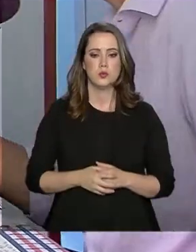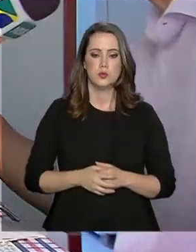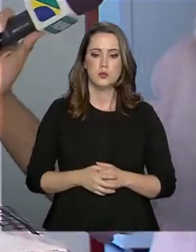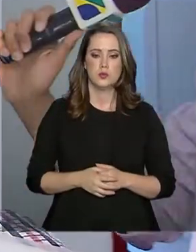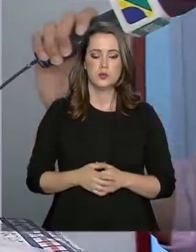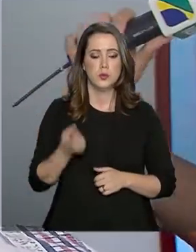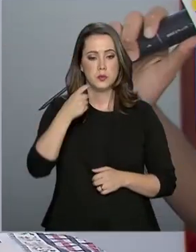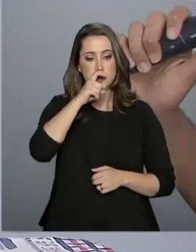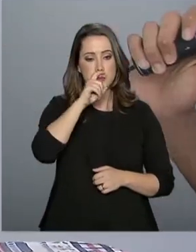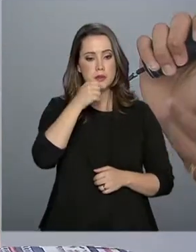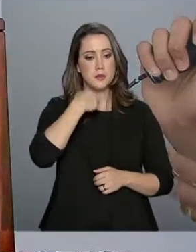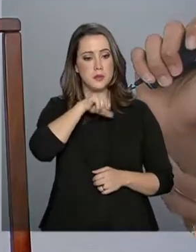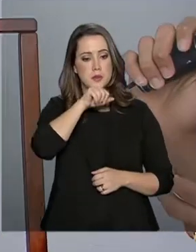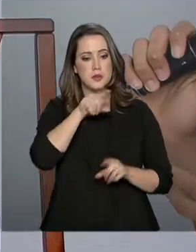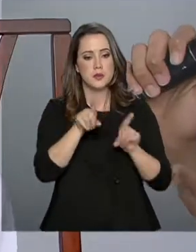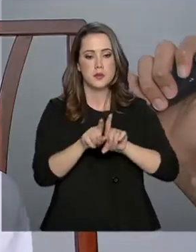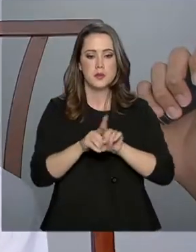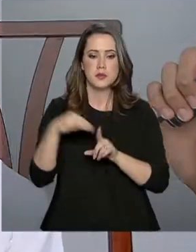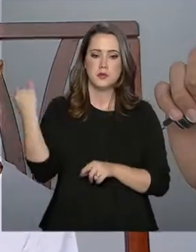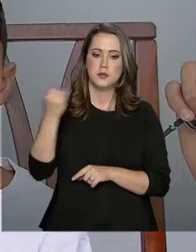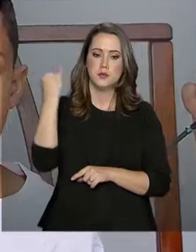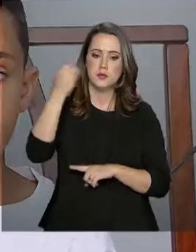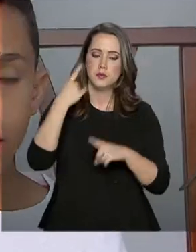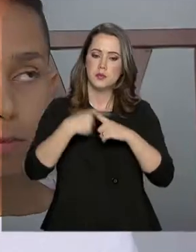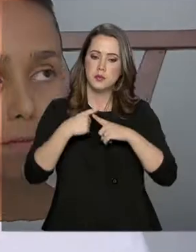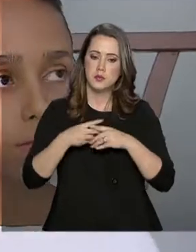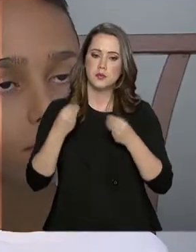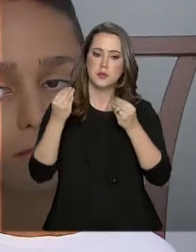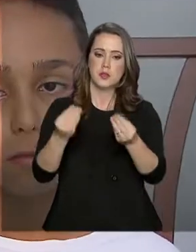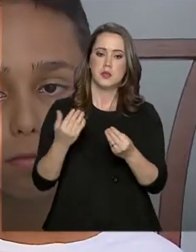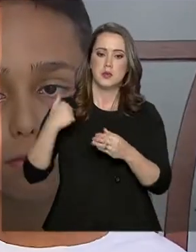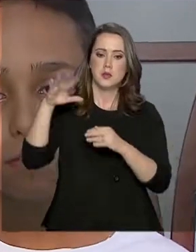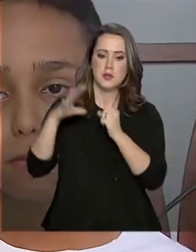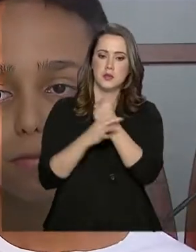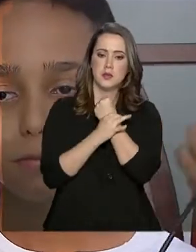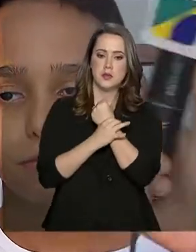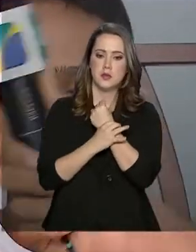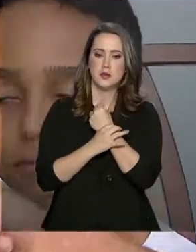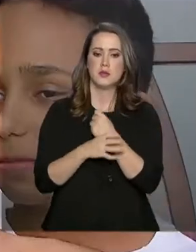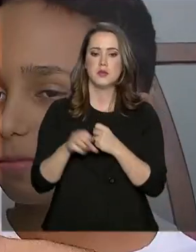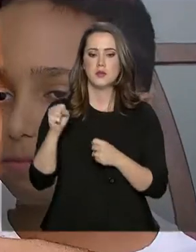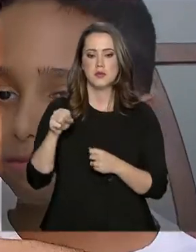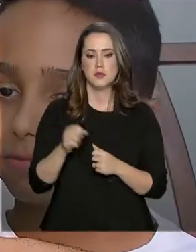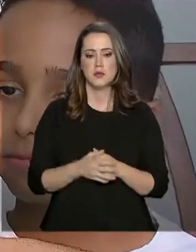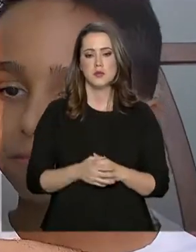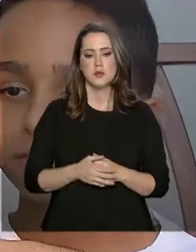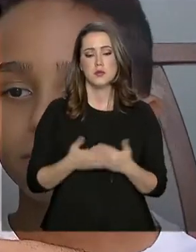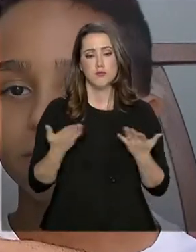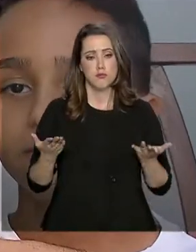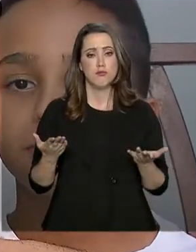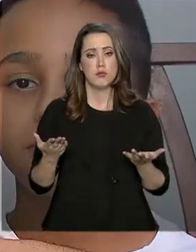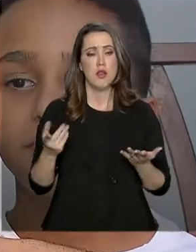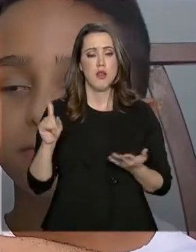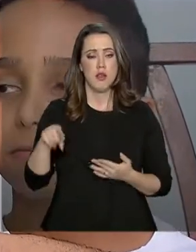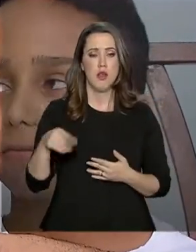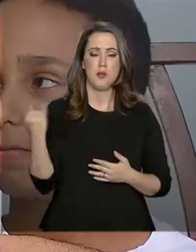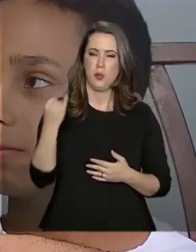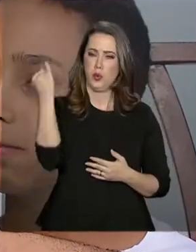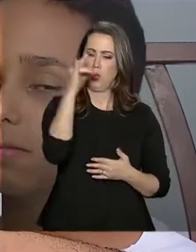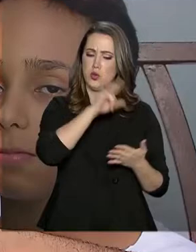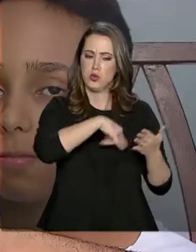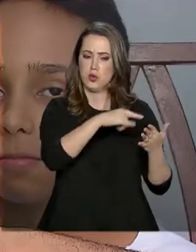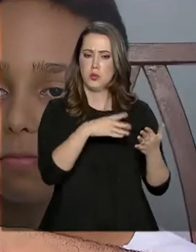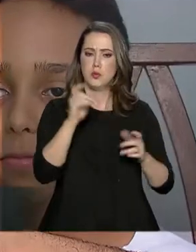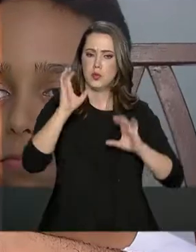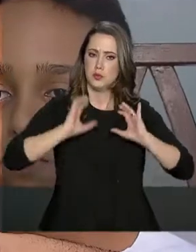E para os pais, né, Maria do Carmo, também é importante, porque dá mais segurança, mais tranquilidade para os pais. Isso, é um documento muito importante